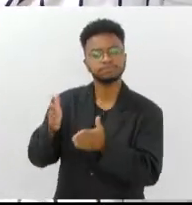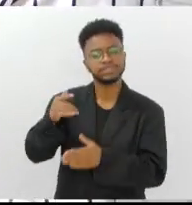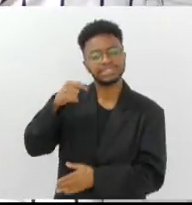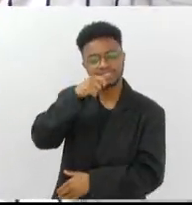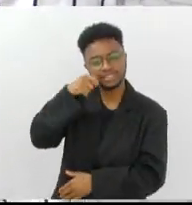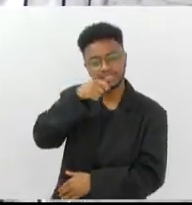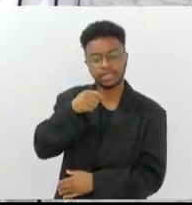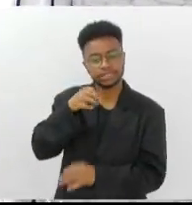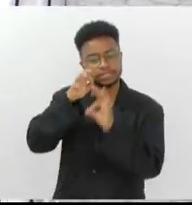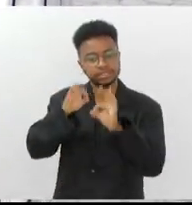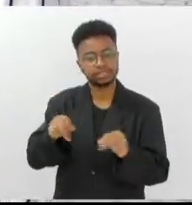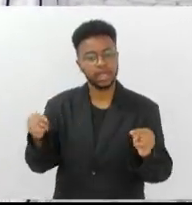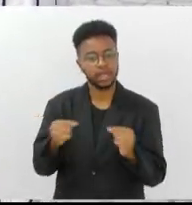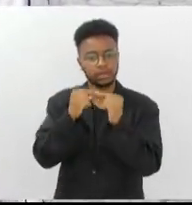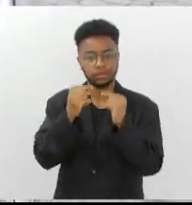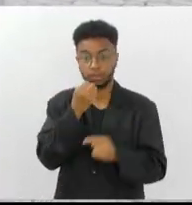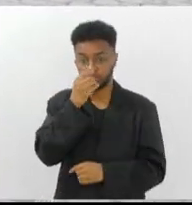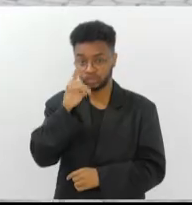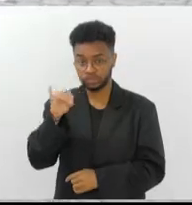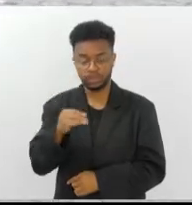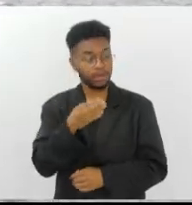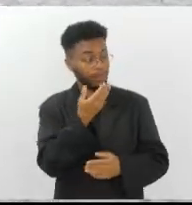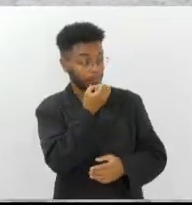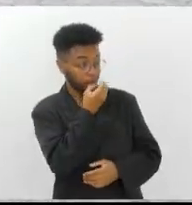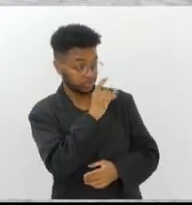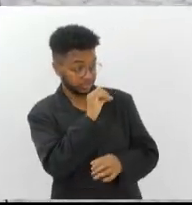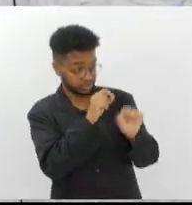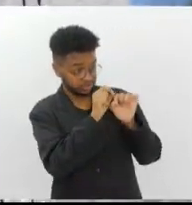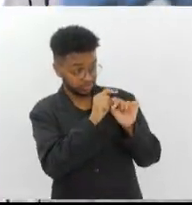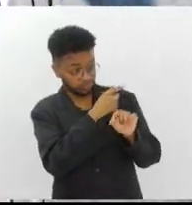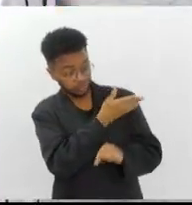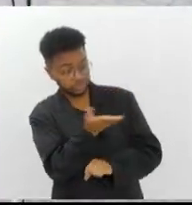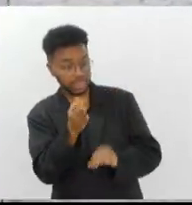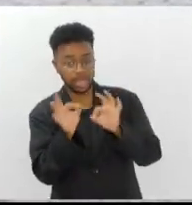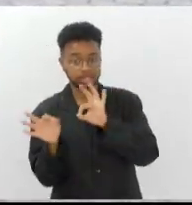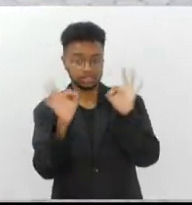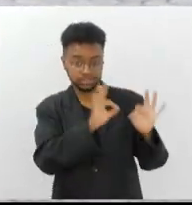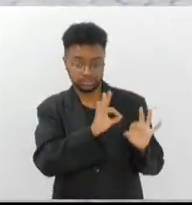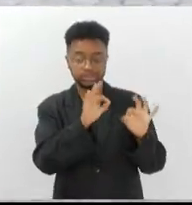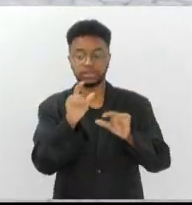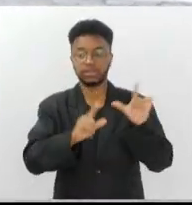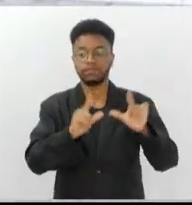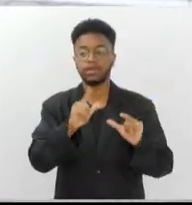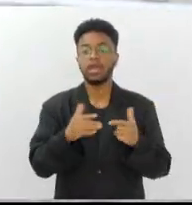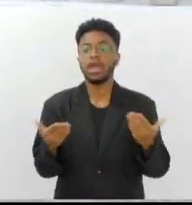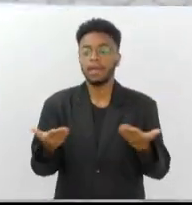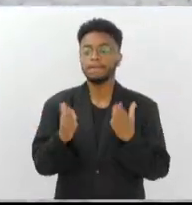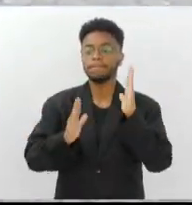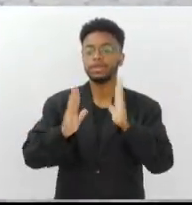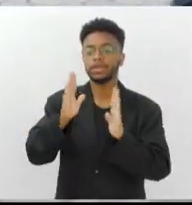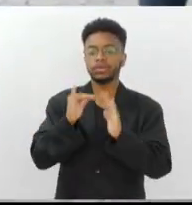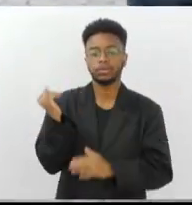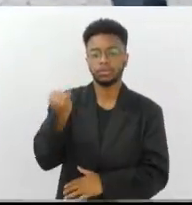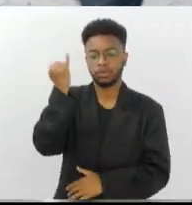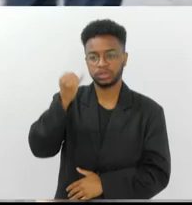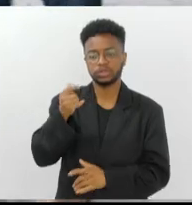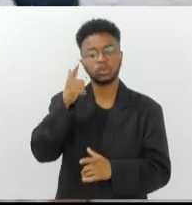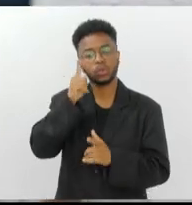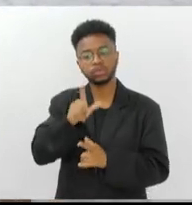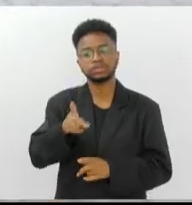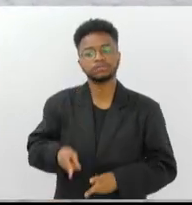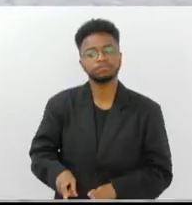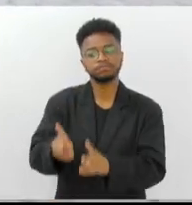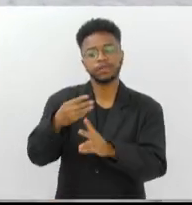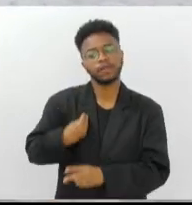higienização bucal? Bom dia. Bom dia. Bom dia, ouvintes. Essa fase é crucial para hábitos saudáveis na